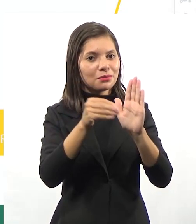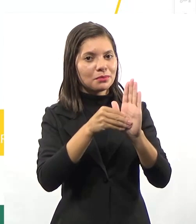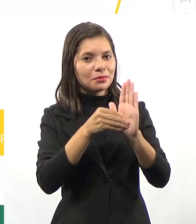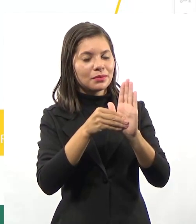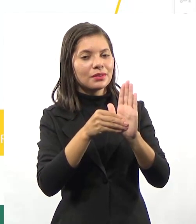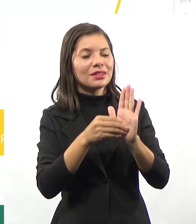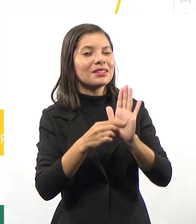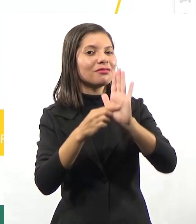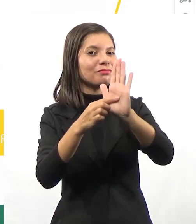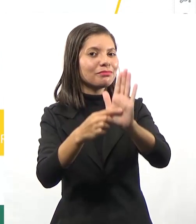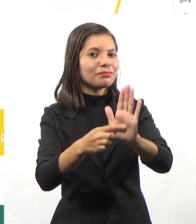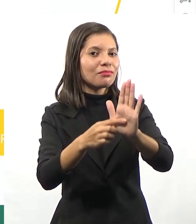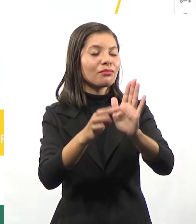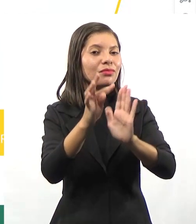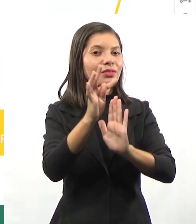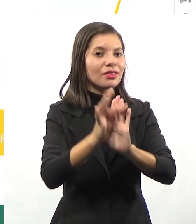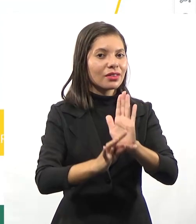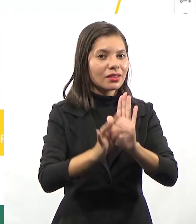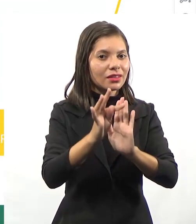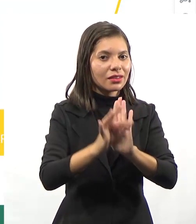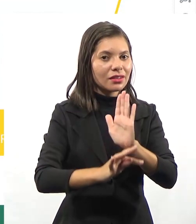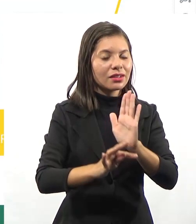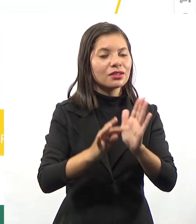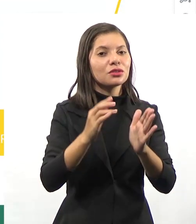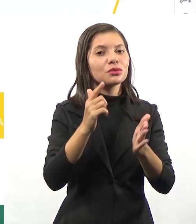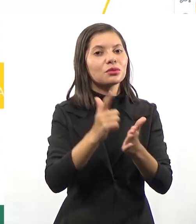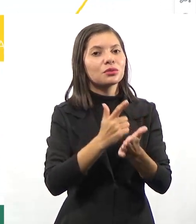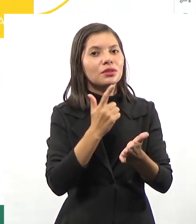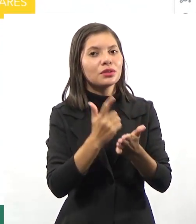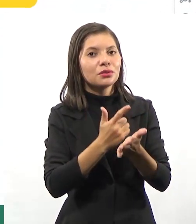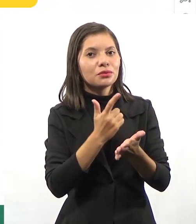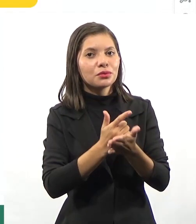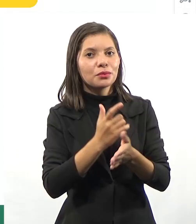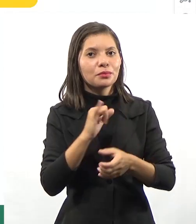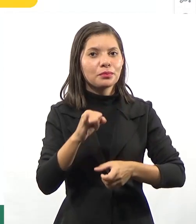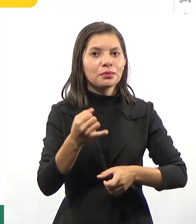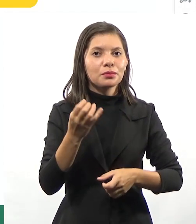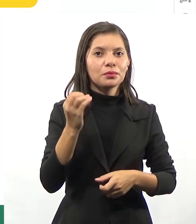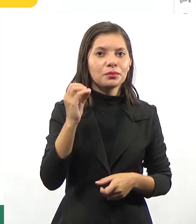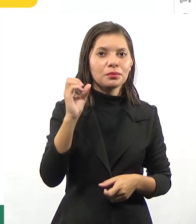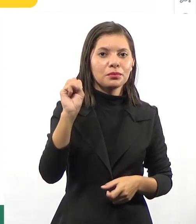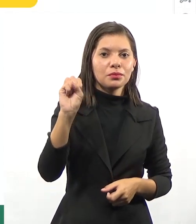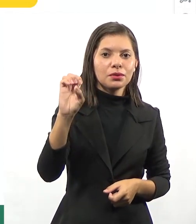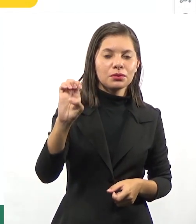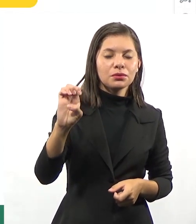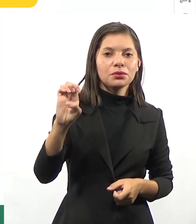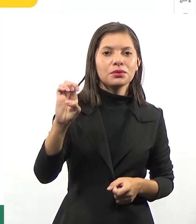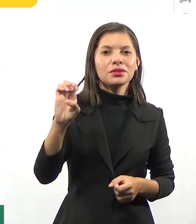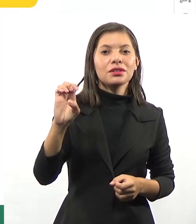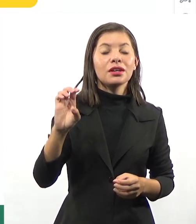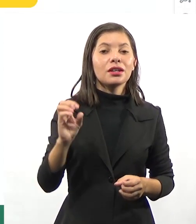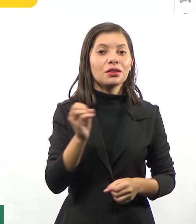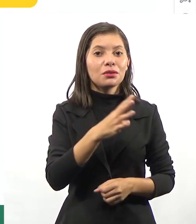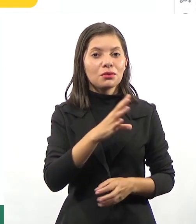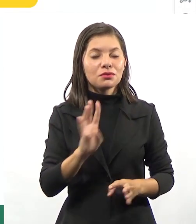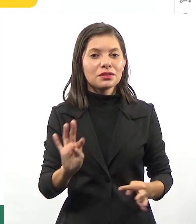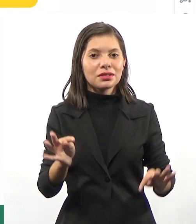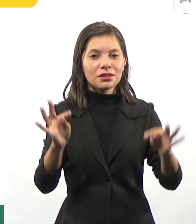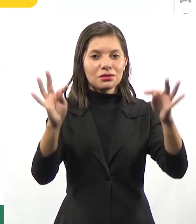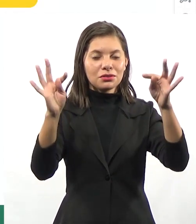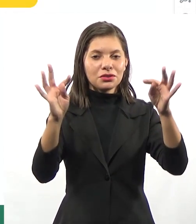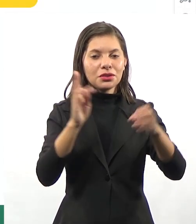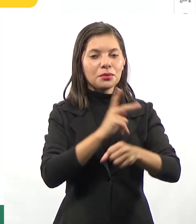complementares, eu destaco o texto, o livro do José Manuel Moran, que fala sobre novas